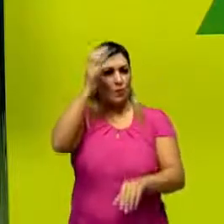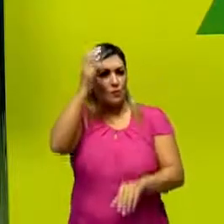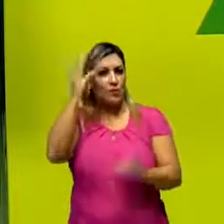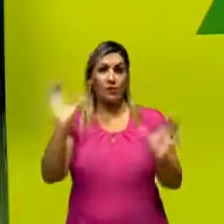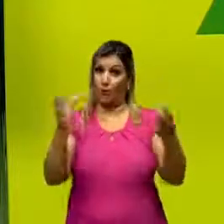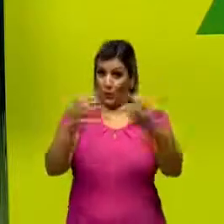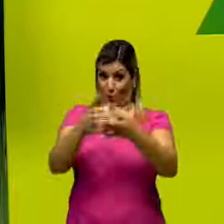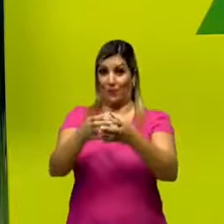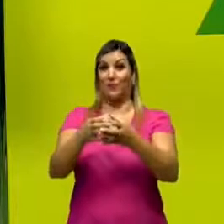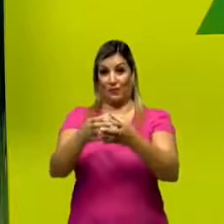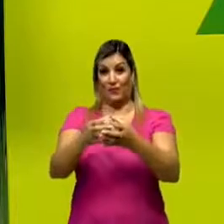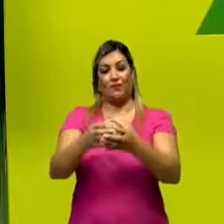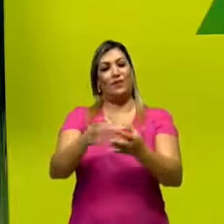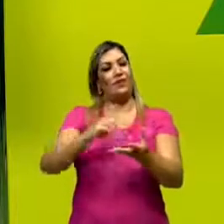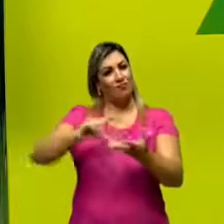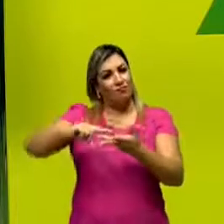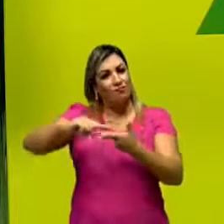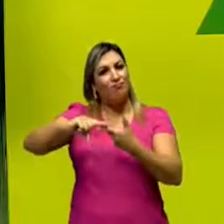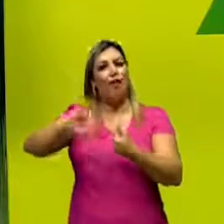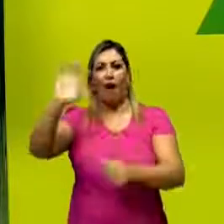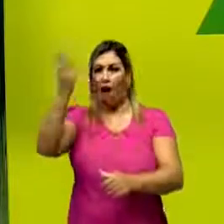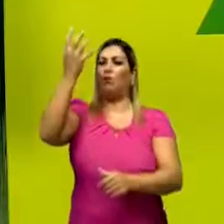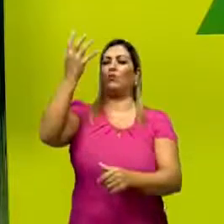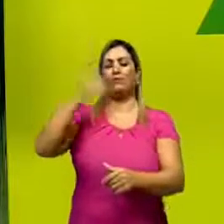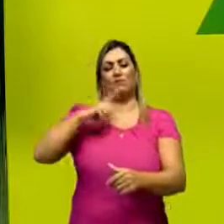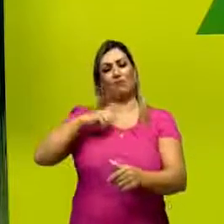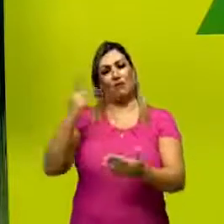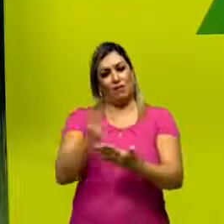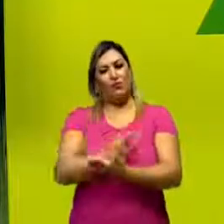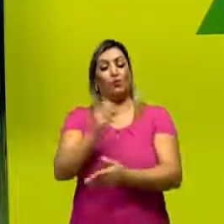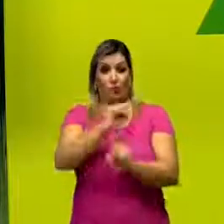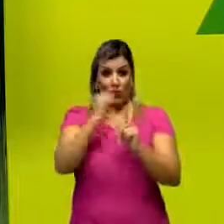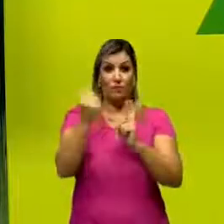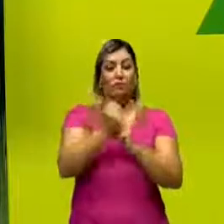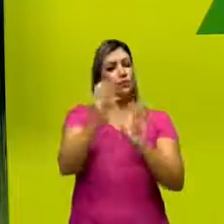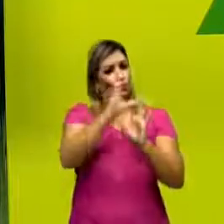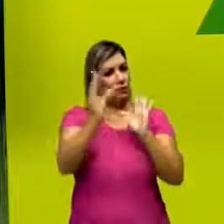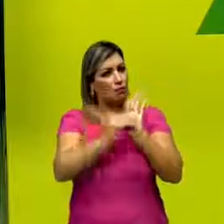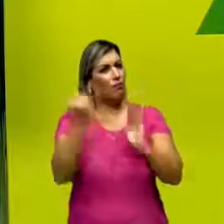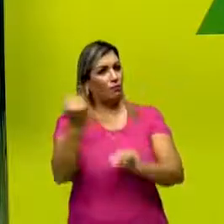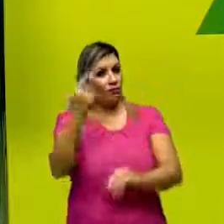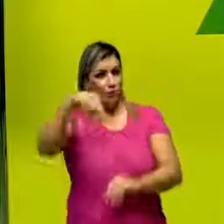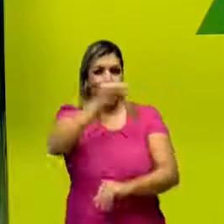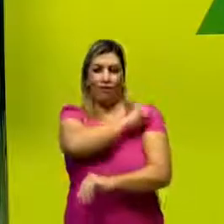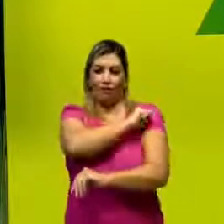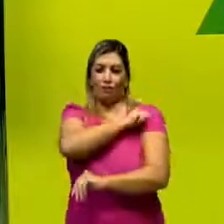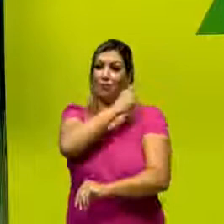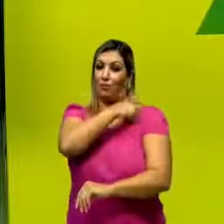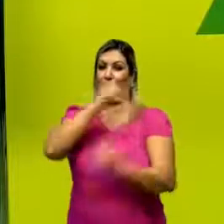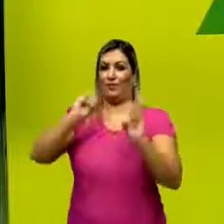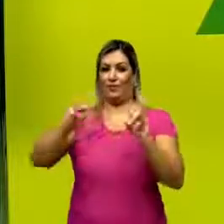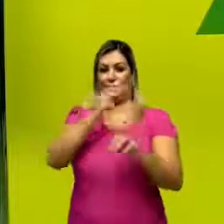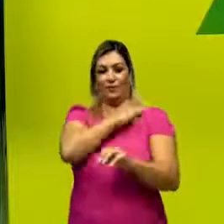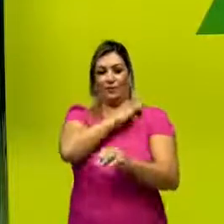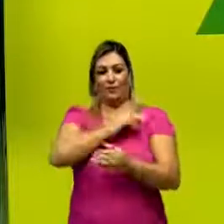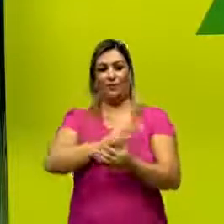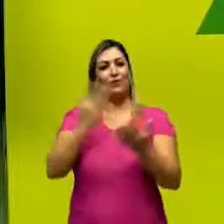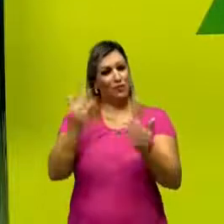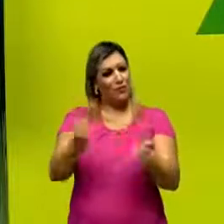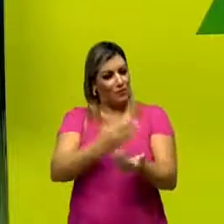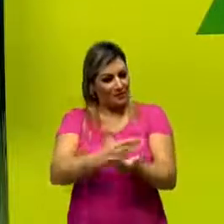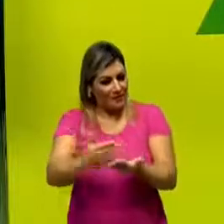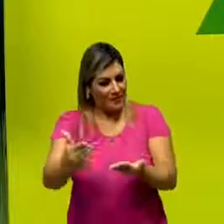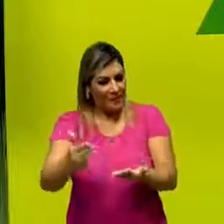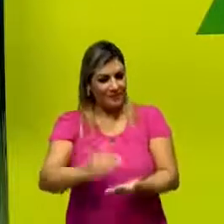coletiva e fato social, um conteúdo muito importante para você estudante da primeira série do Ensino Médio. Vamos lá,